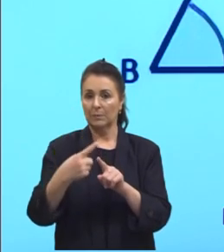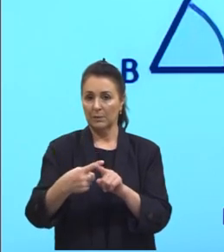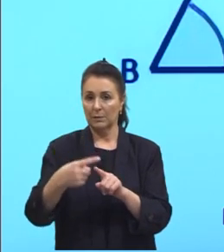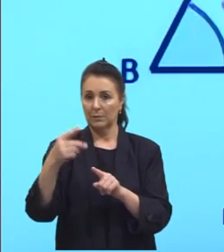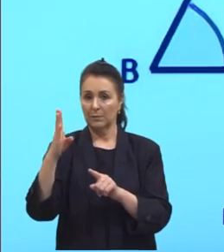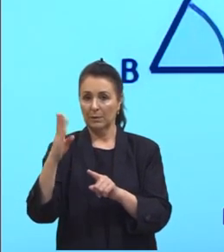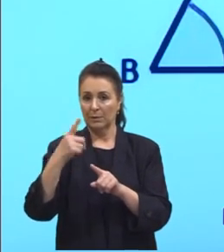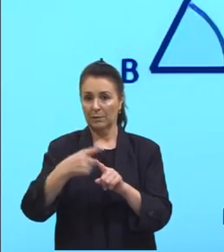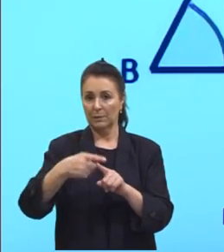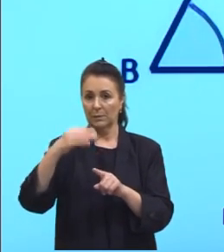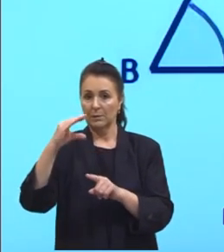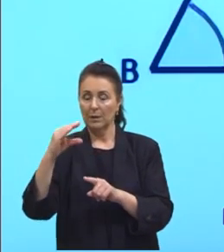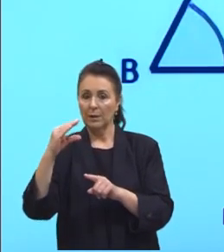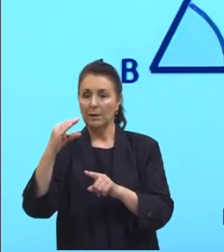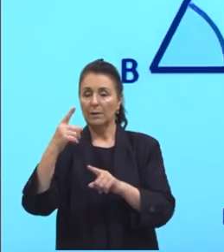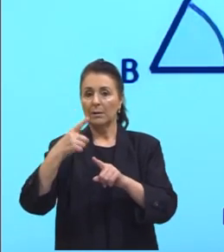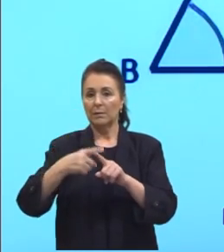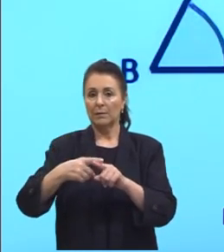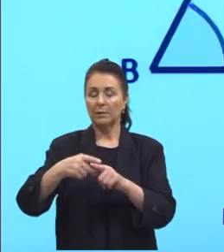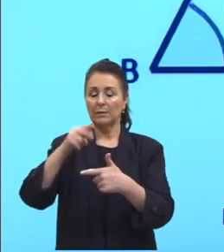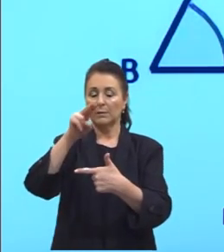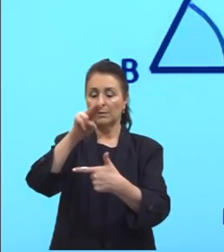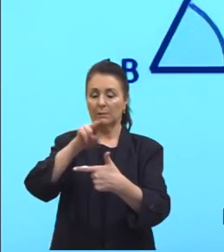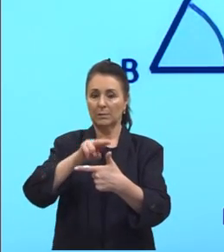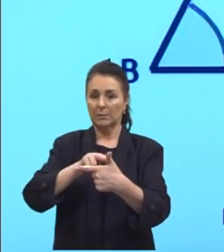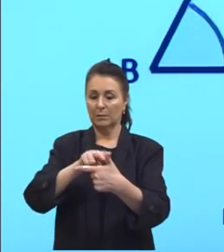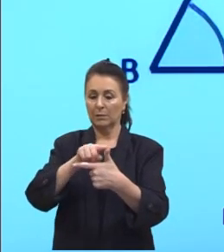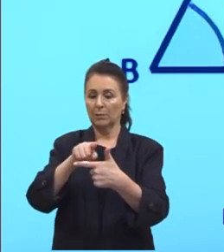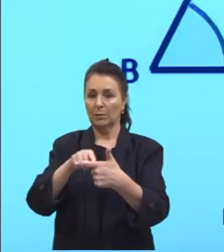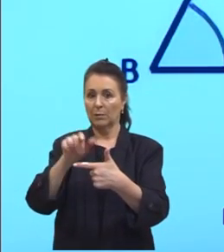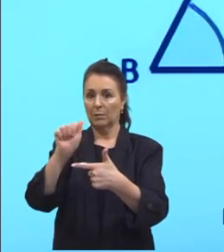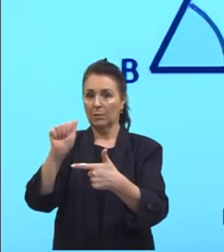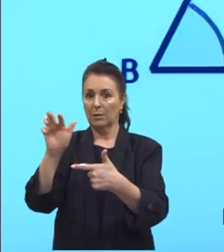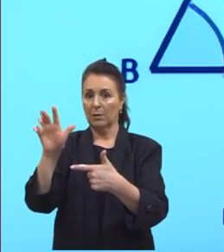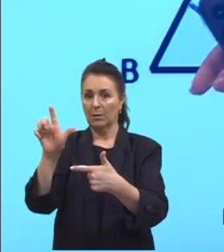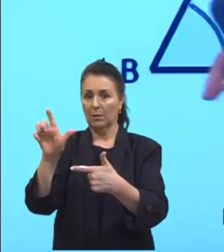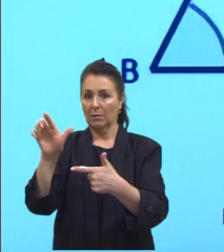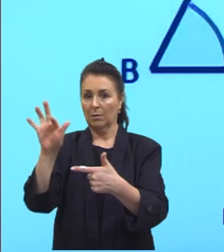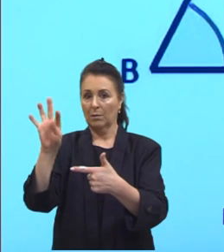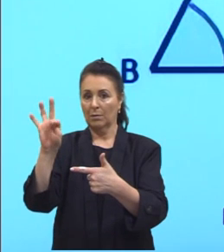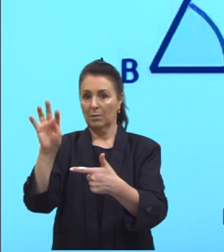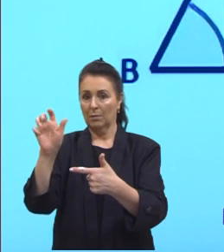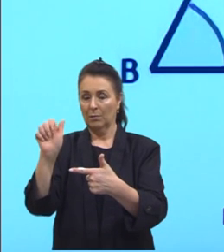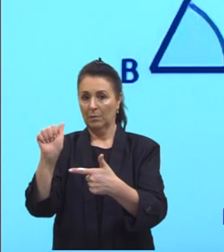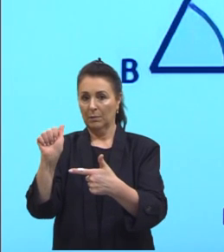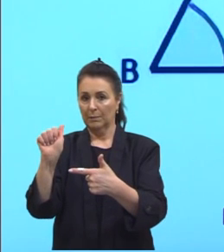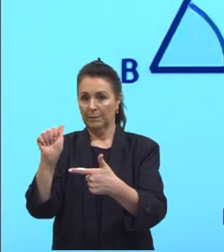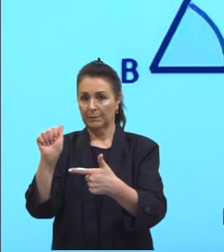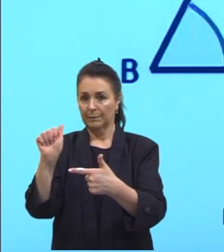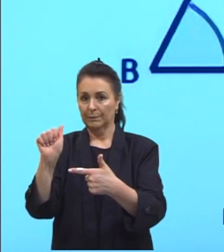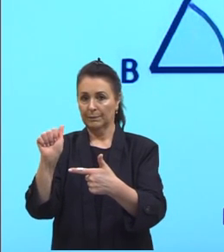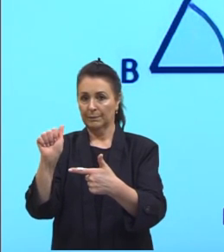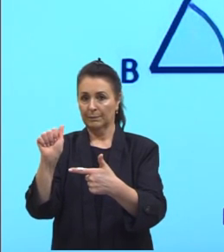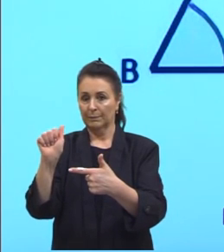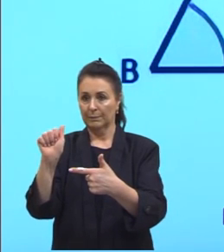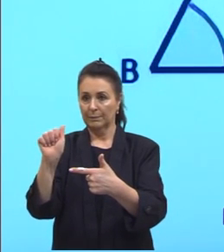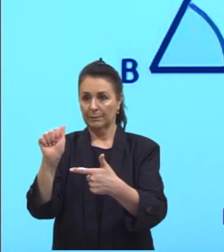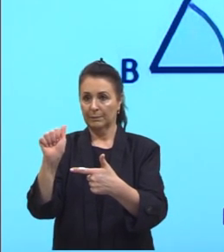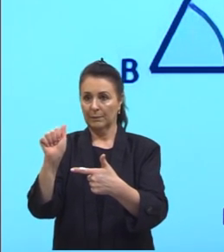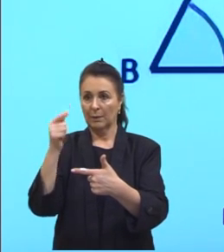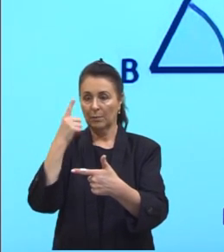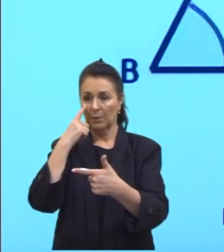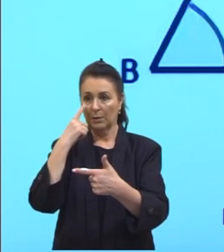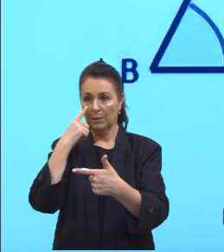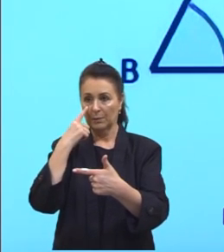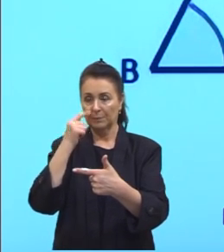vezes cosseno do ângulo alfa porque este ângulo então é formado pelos lados b e c mas essa